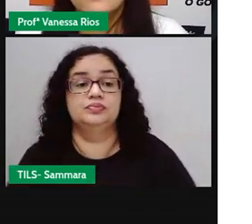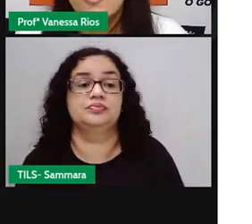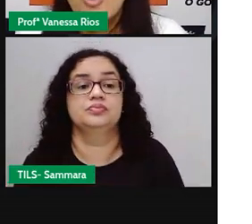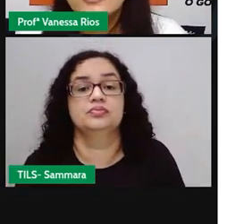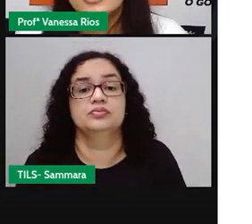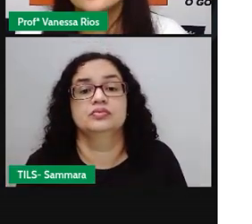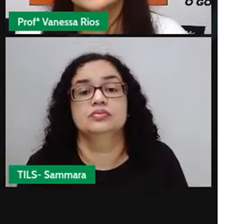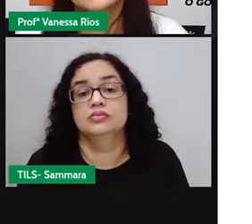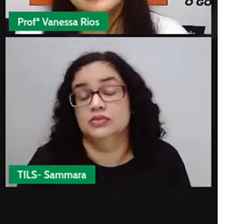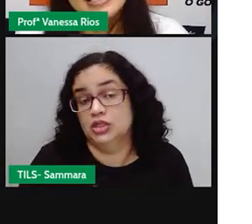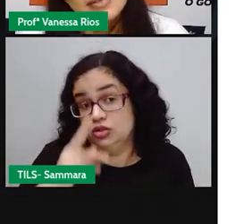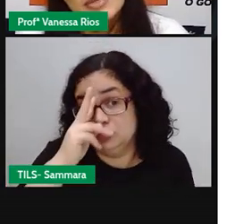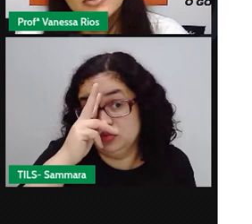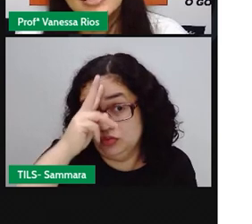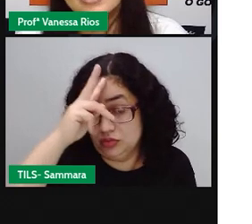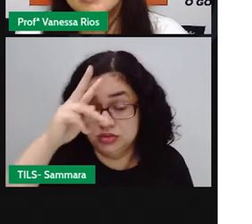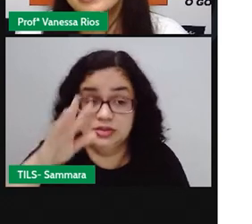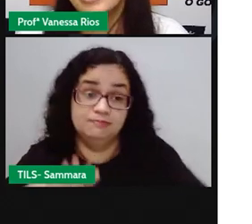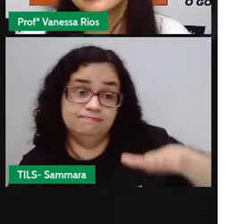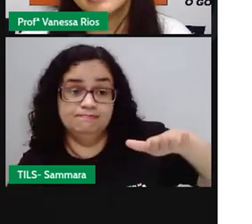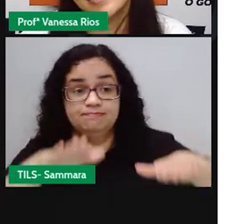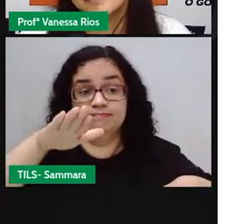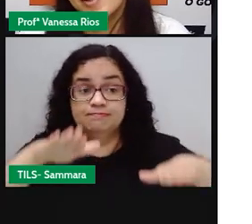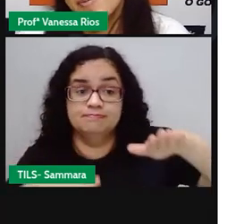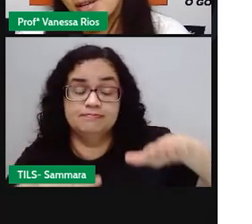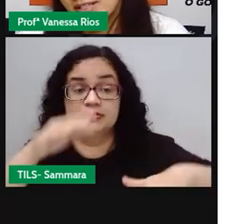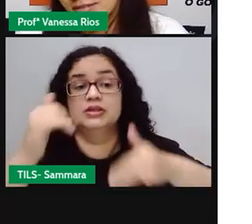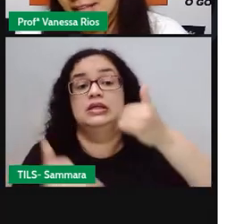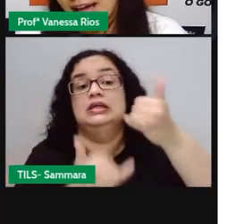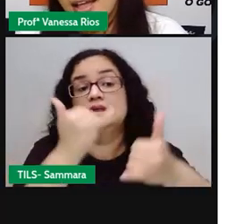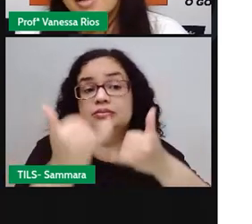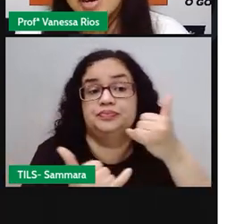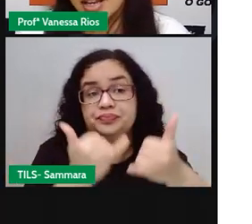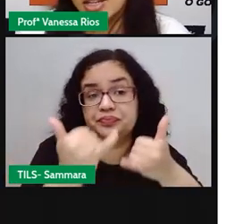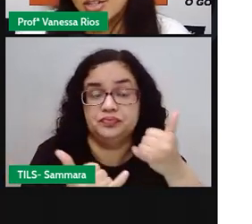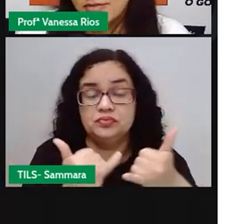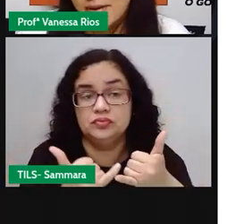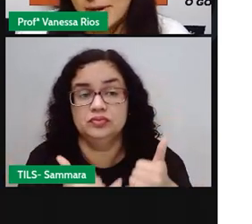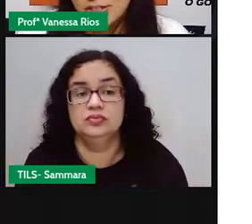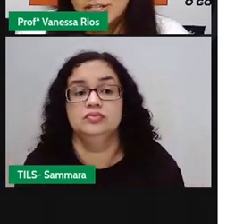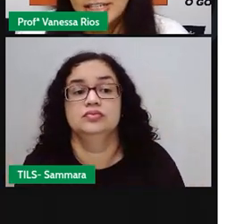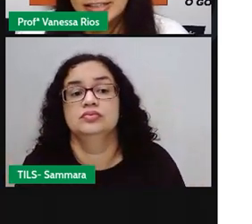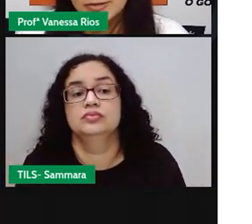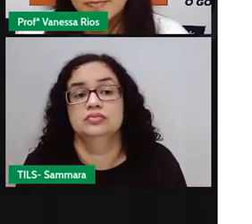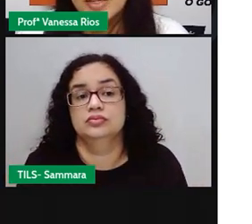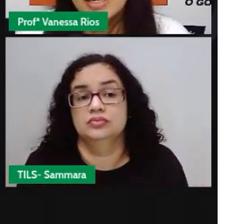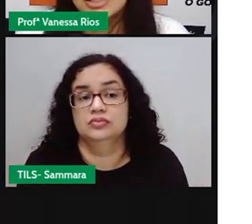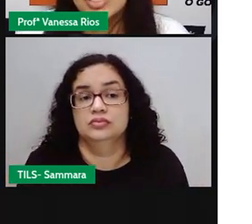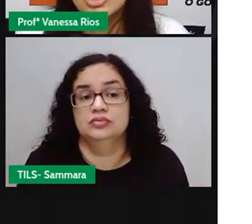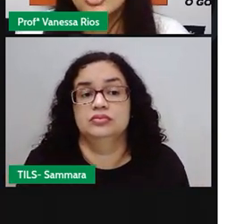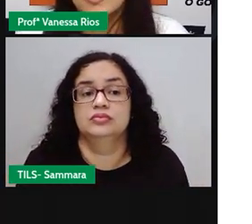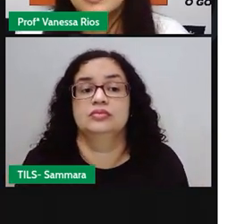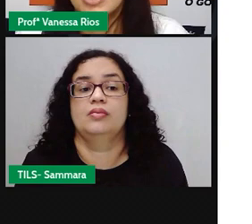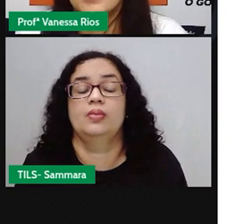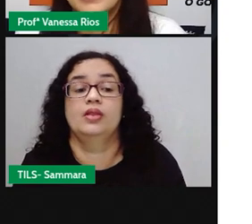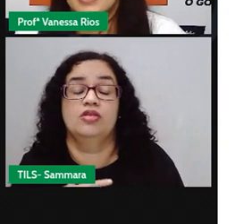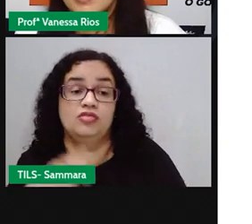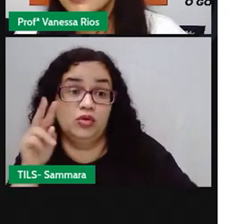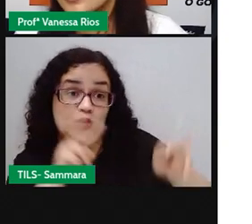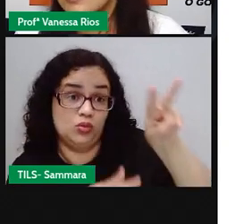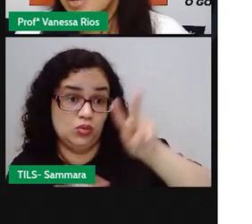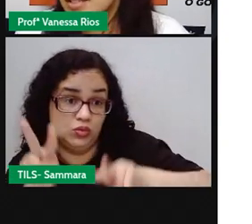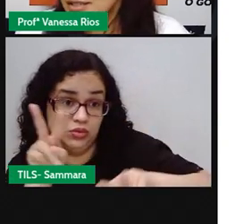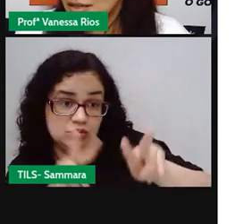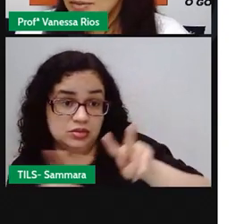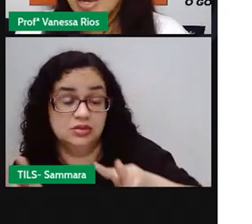de força, de equilíbrio, que essa brincadeira vai proporcionar para quem estiver praticando. Então, a gente observa que,